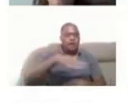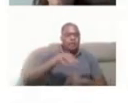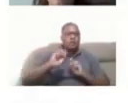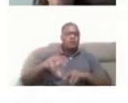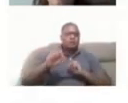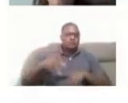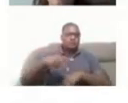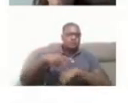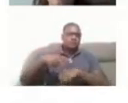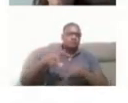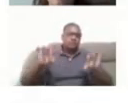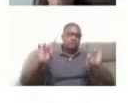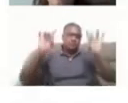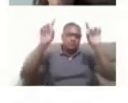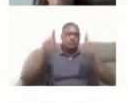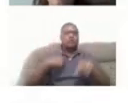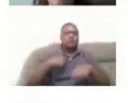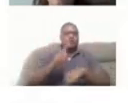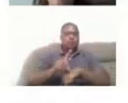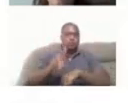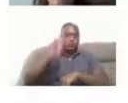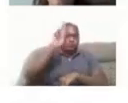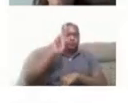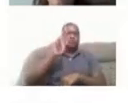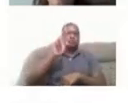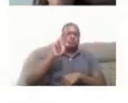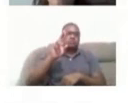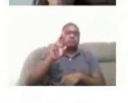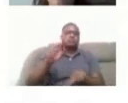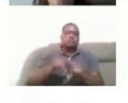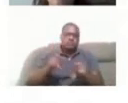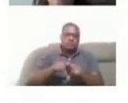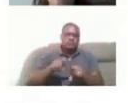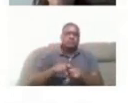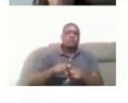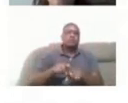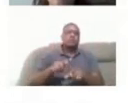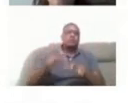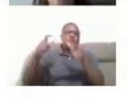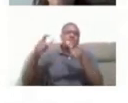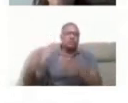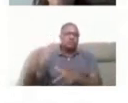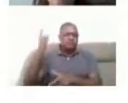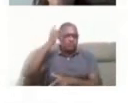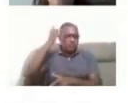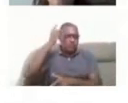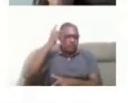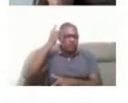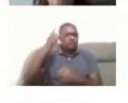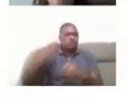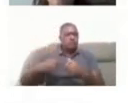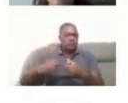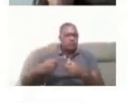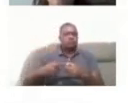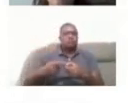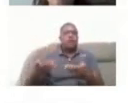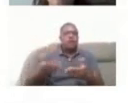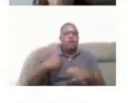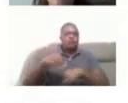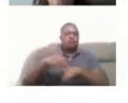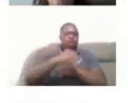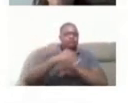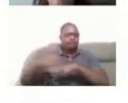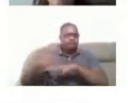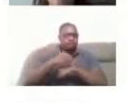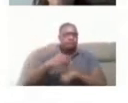pedagoga, mestre e doutora em Educação Especial pela Universidade Federal de São Caros, e hoje vou fazer a mediação dessa mesa. Eu sou